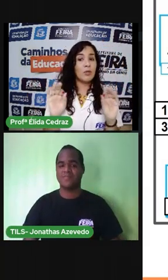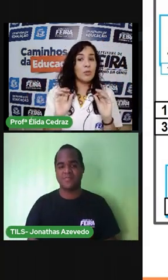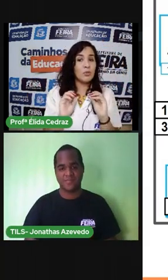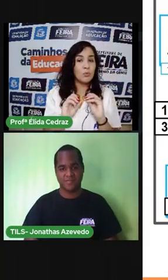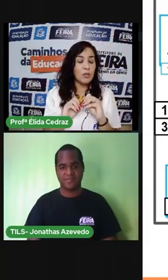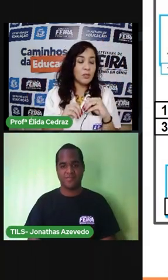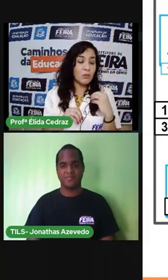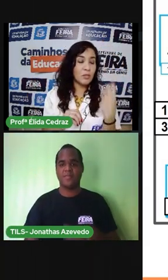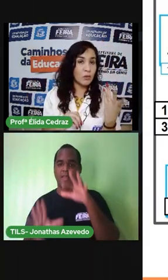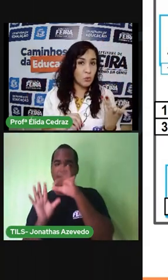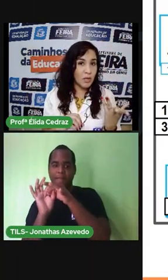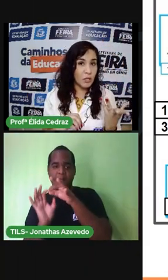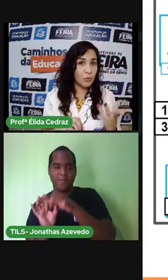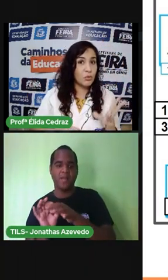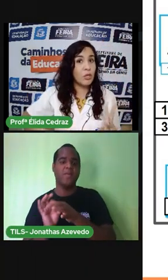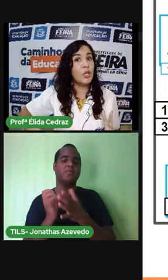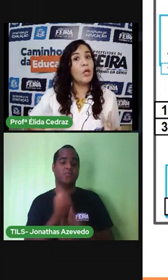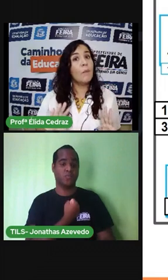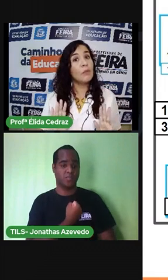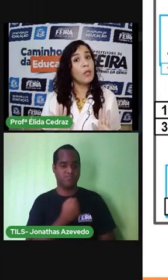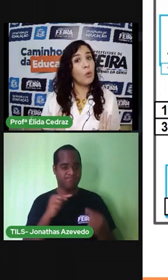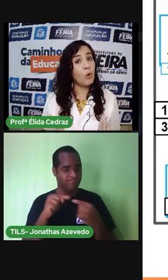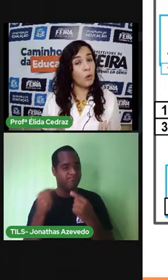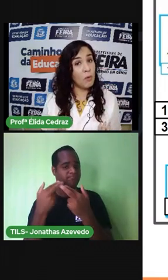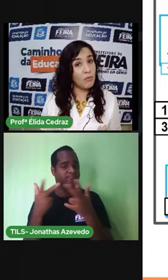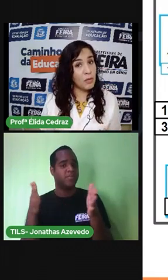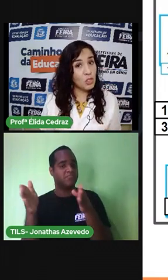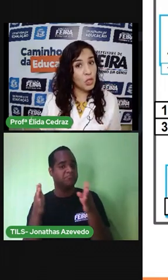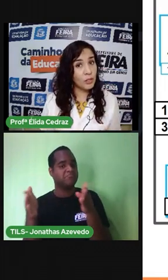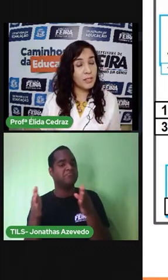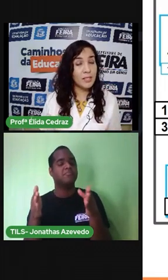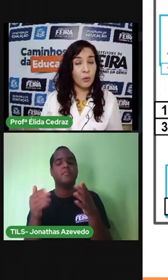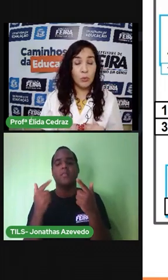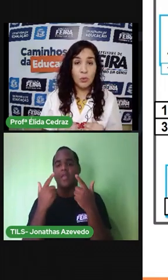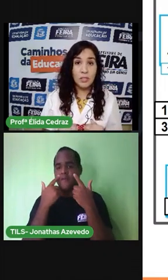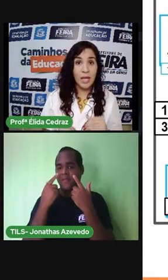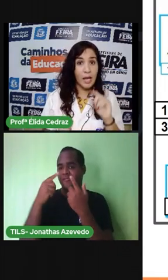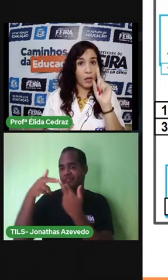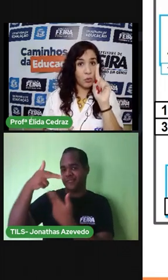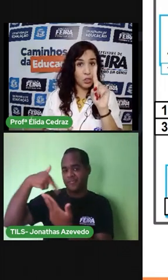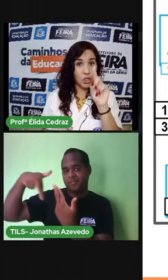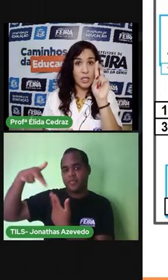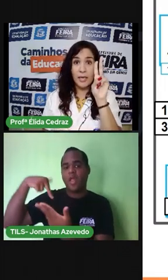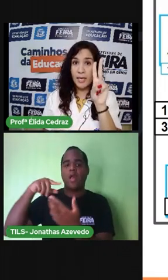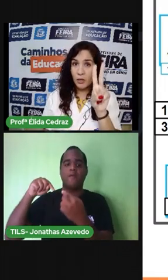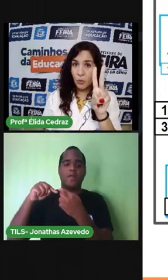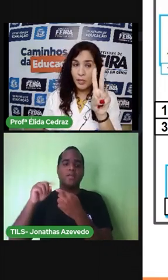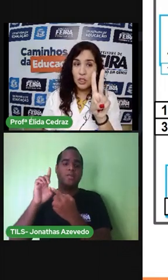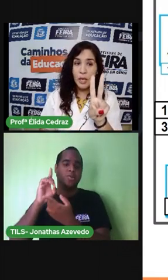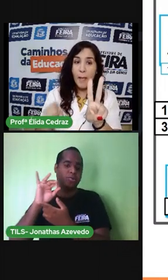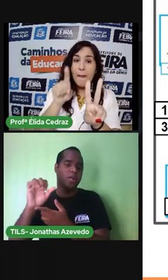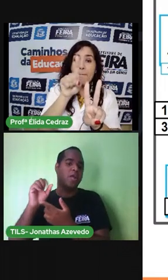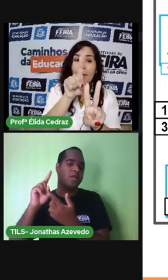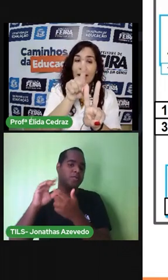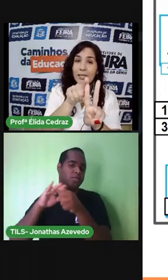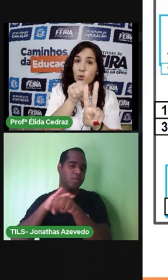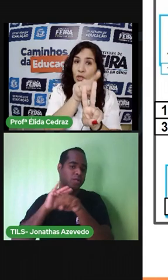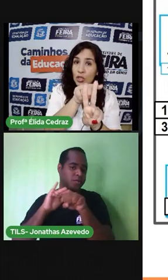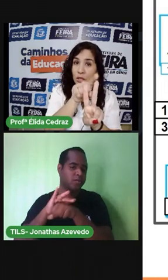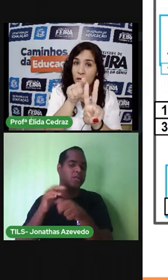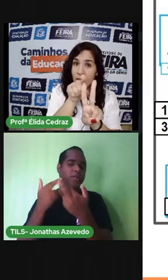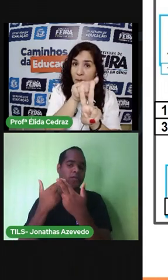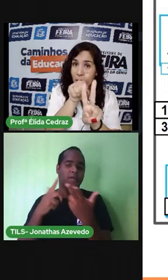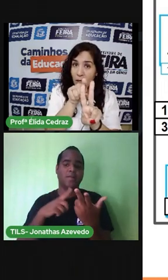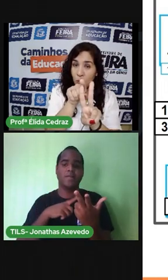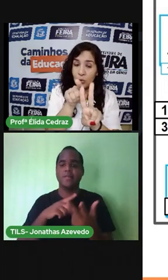Relacione os números aos seus períodos. O movimento de rotação nos dá o dia e a noite. Mas